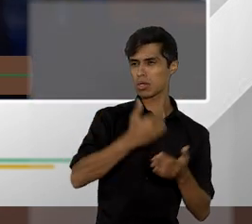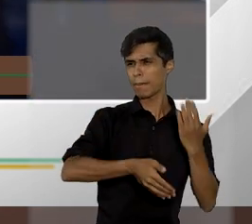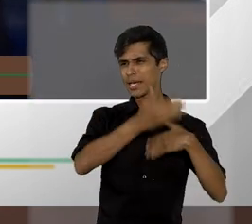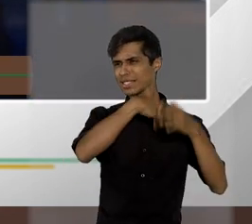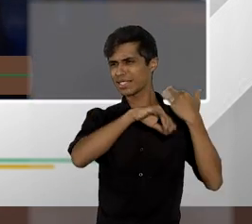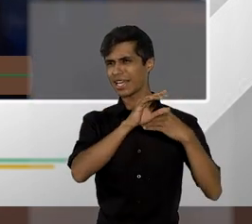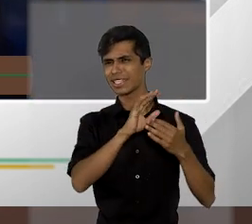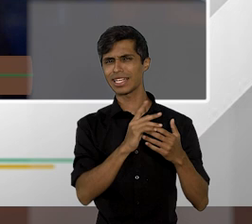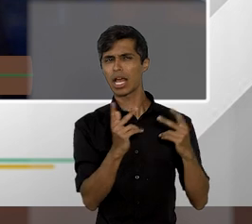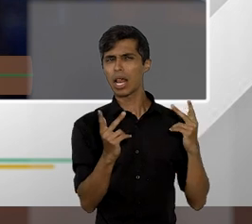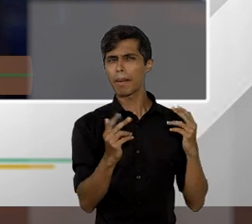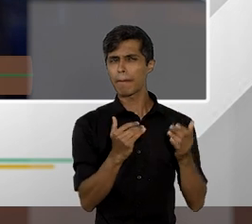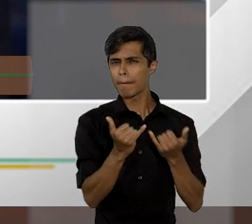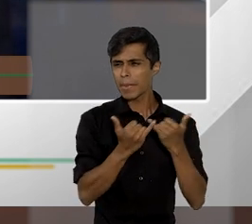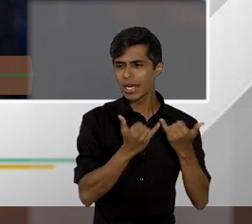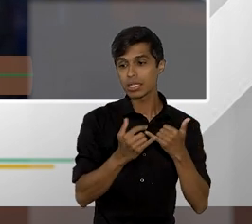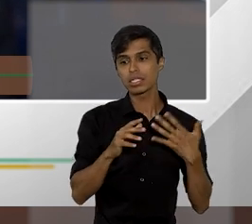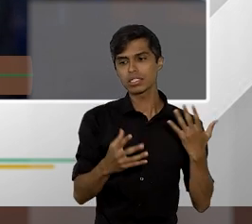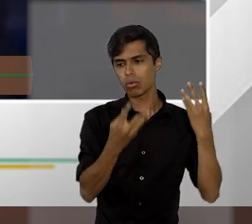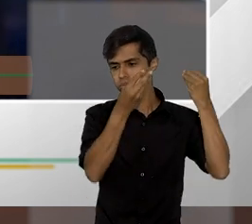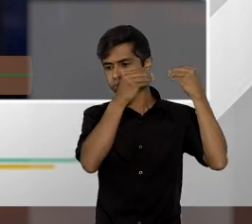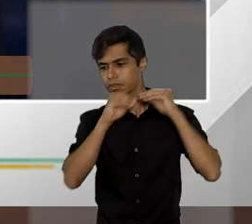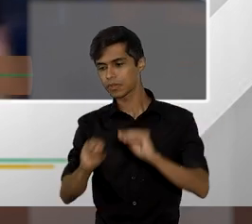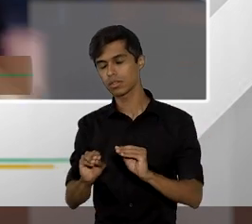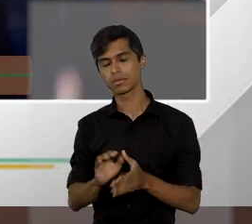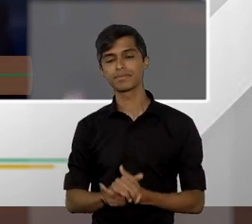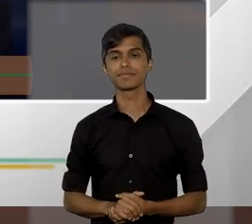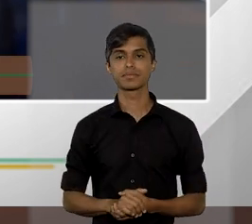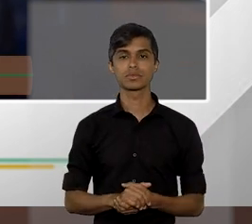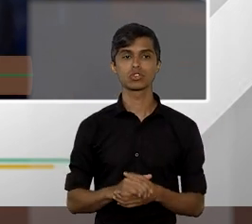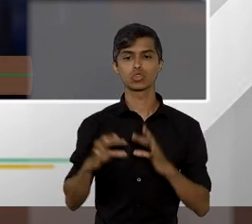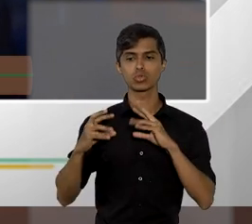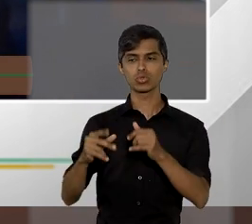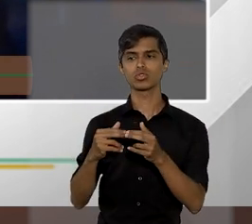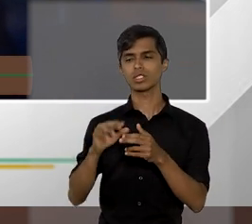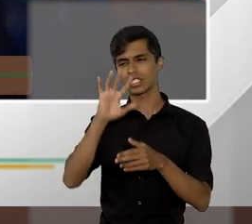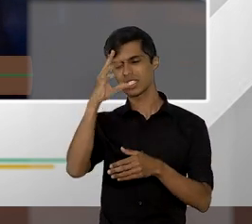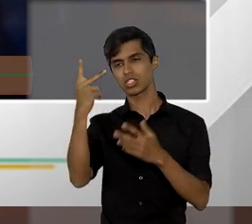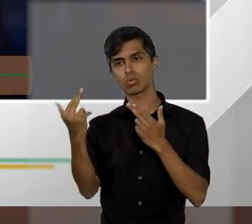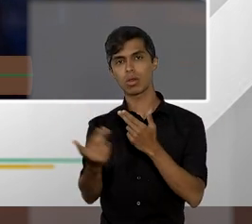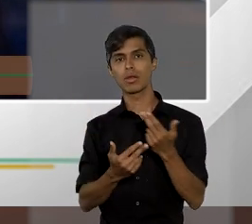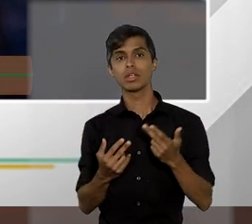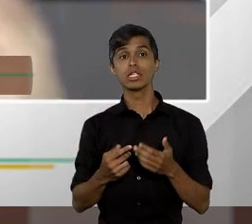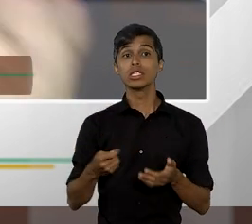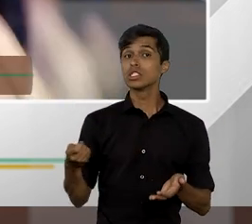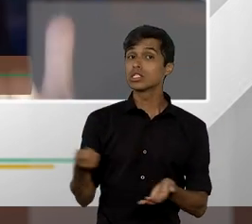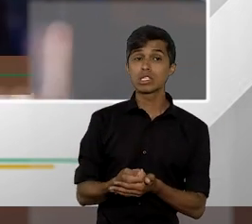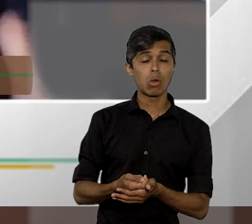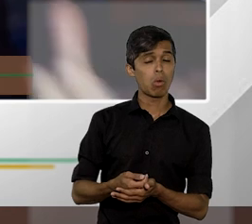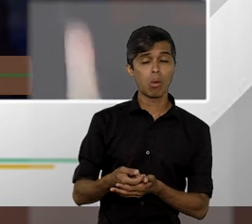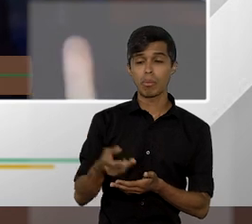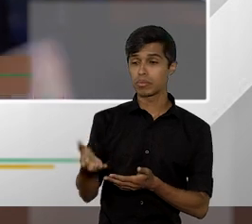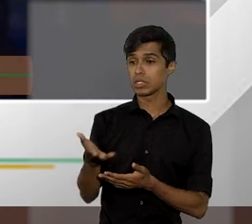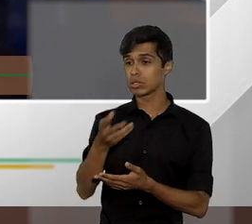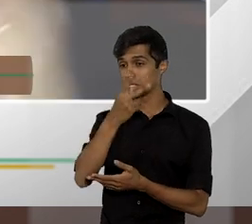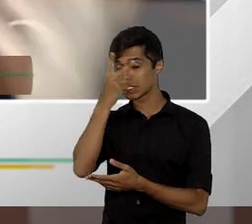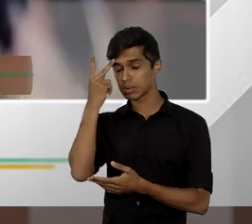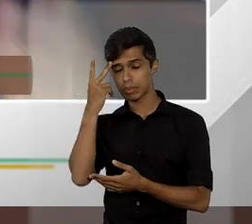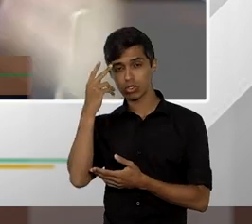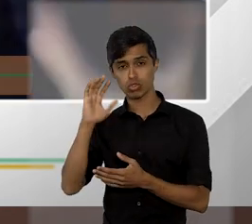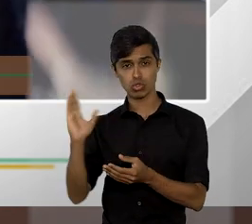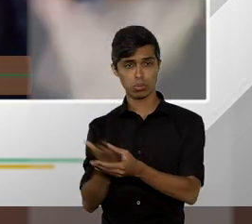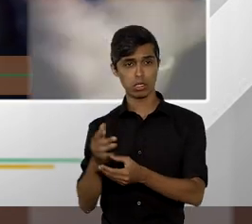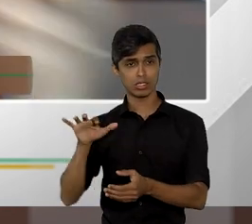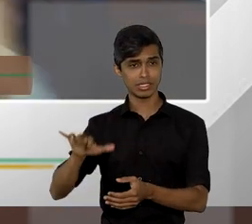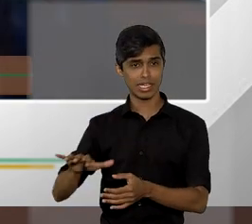que isso não viola nenhum direito não exige da parte nenhum tipo de postura nova agora